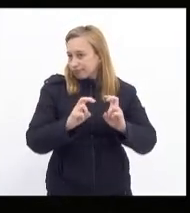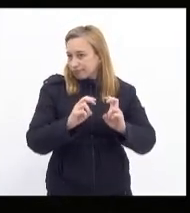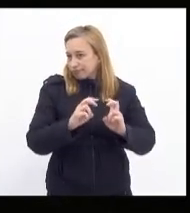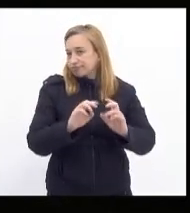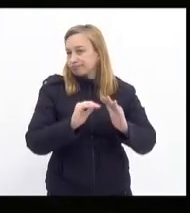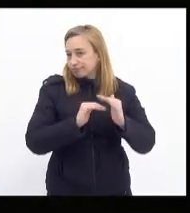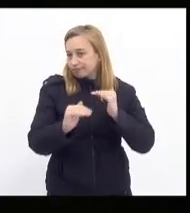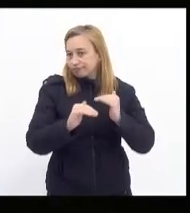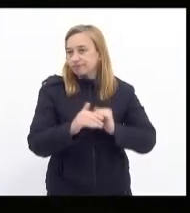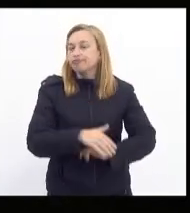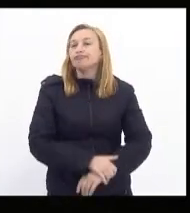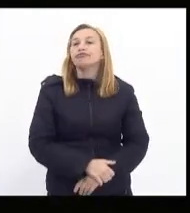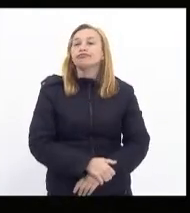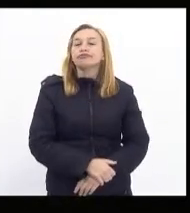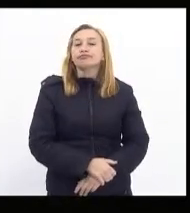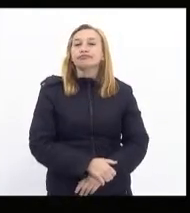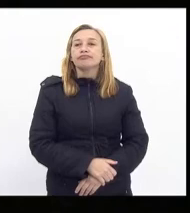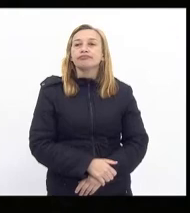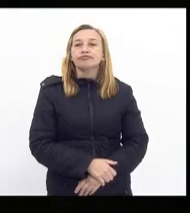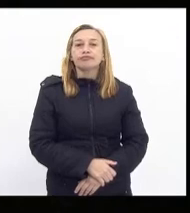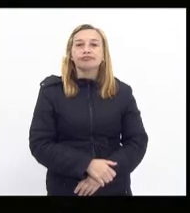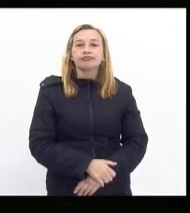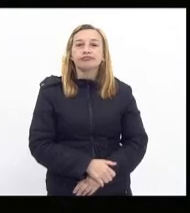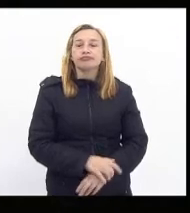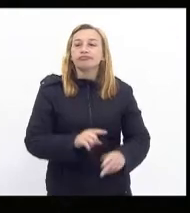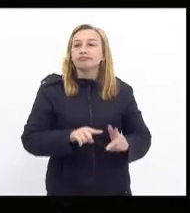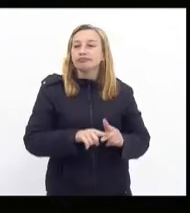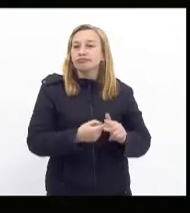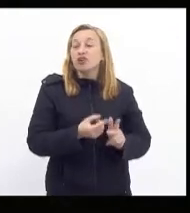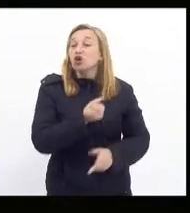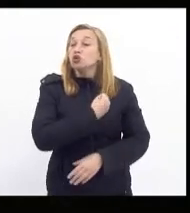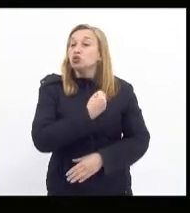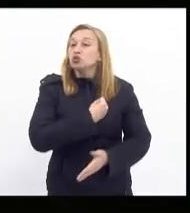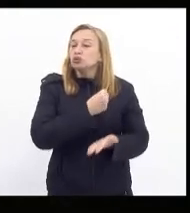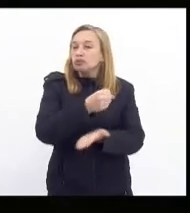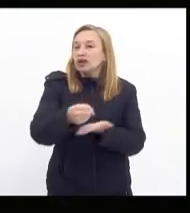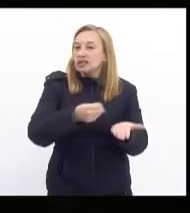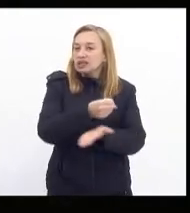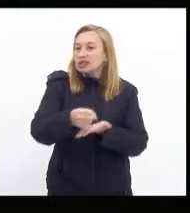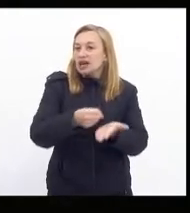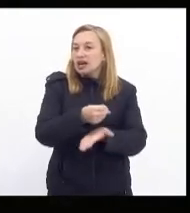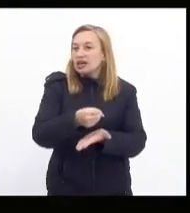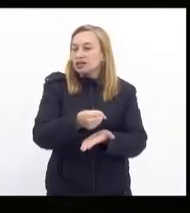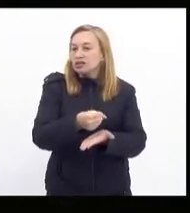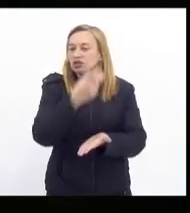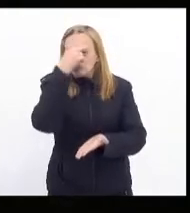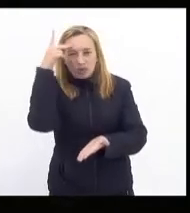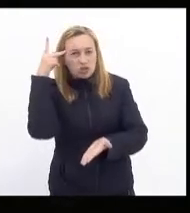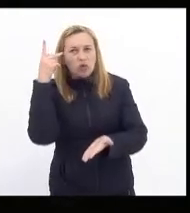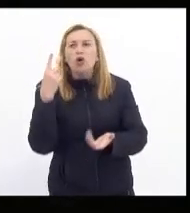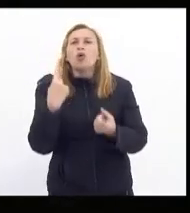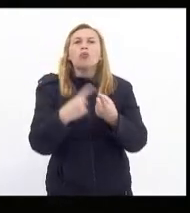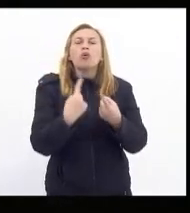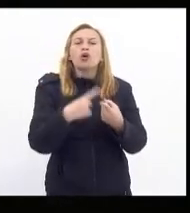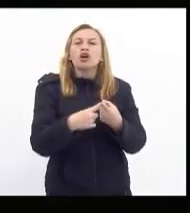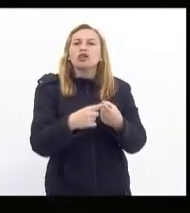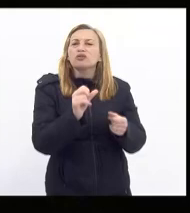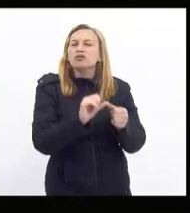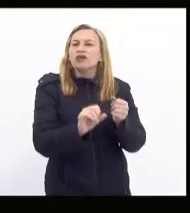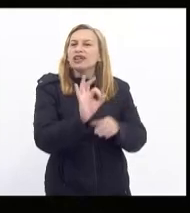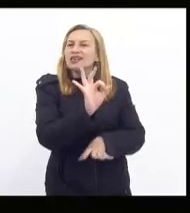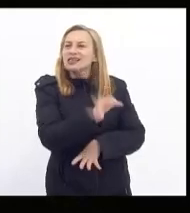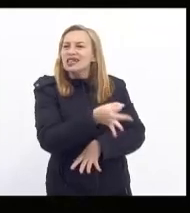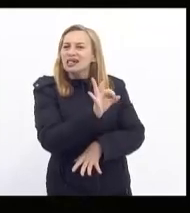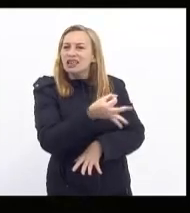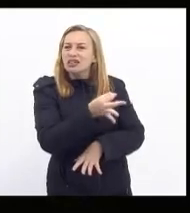a questão da remuneração do número baseado de passageiros por que que não se faz isso exatamente